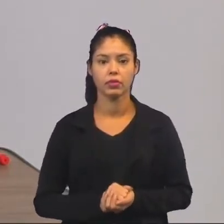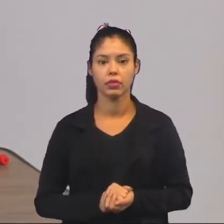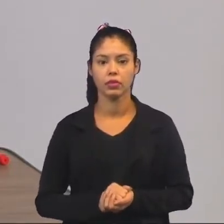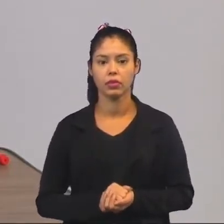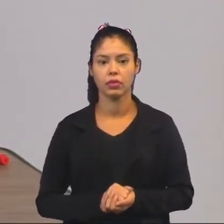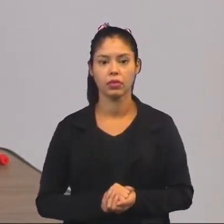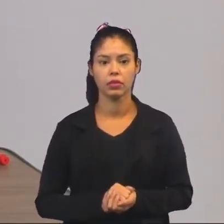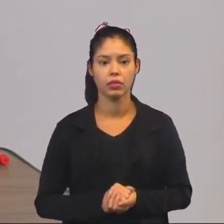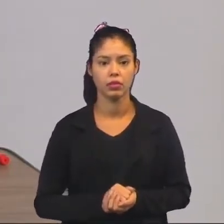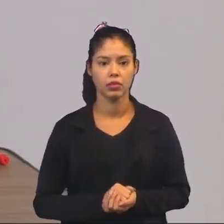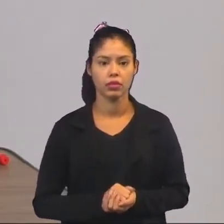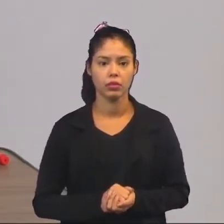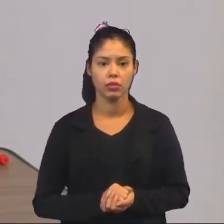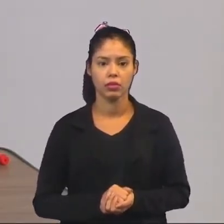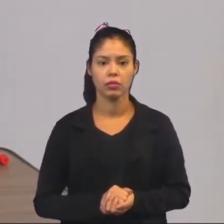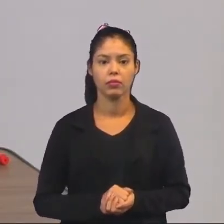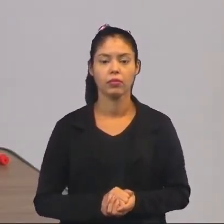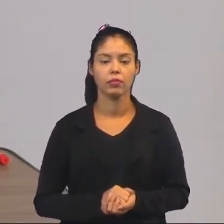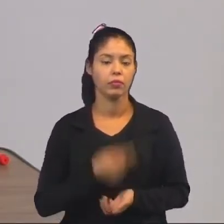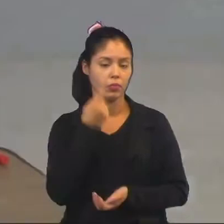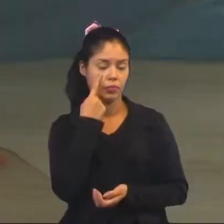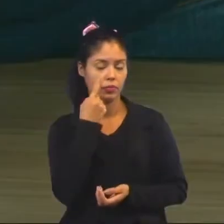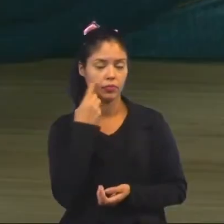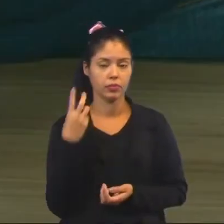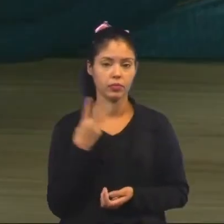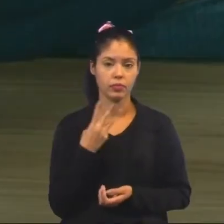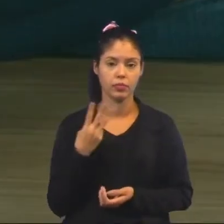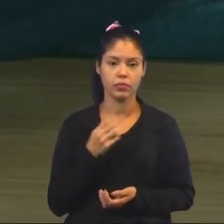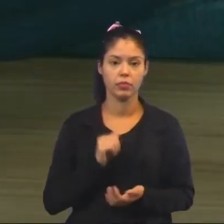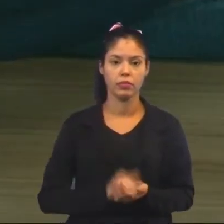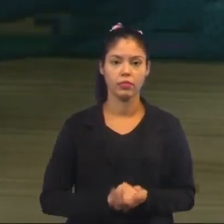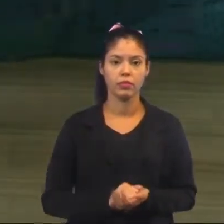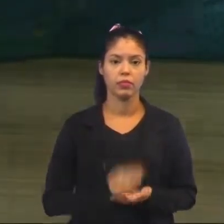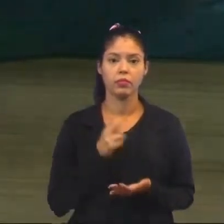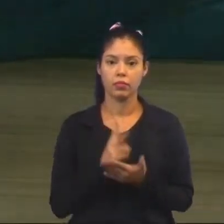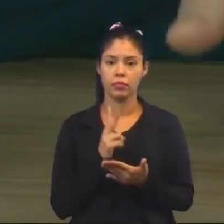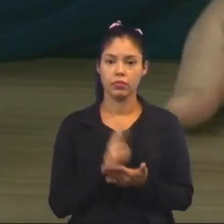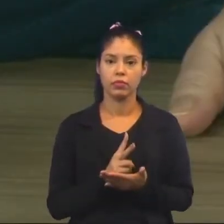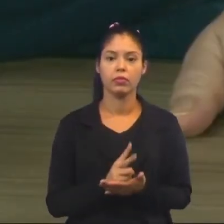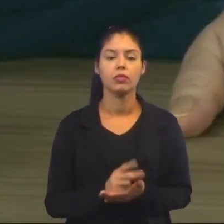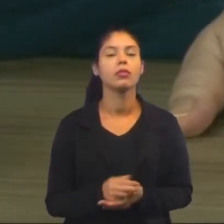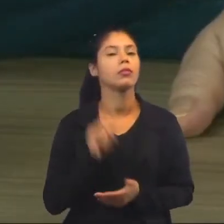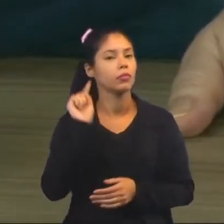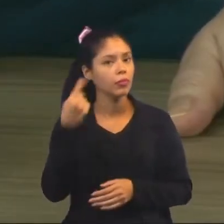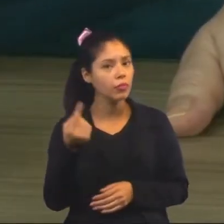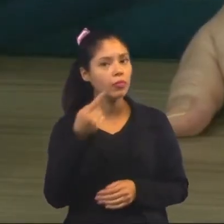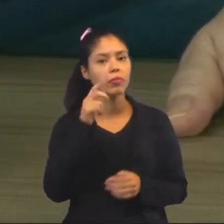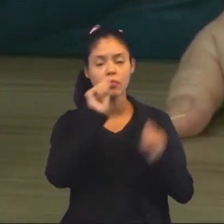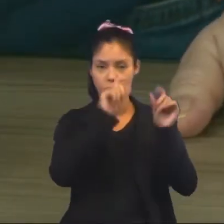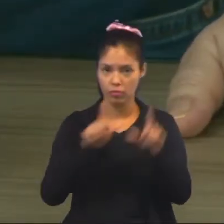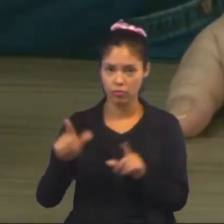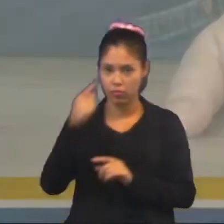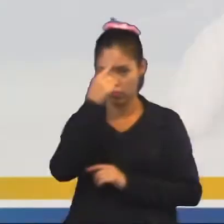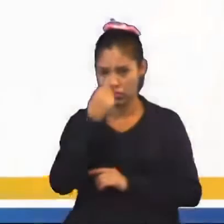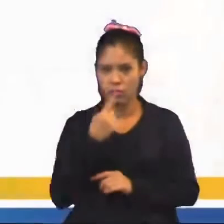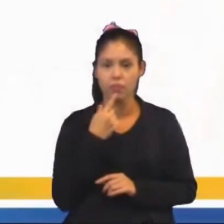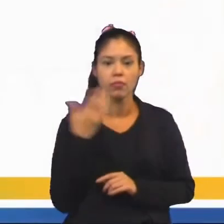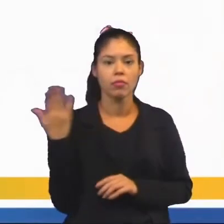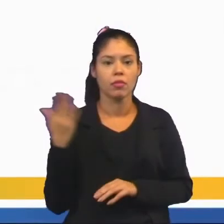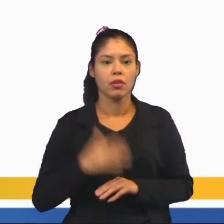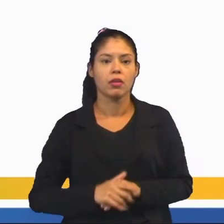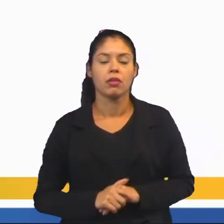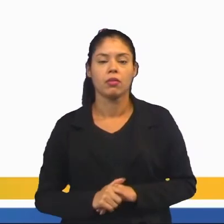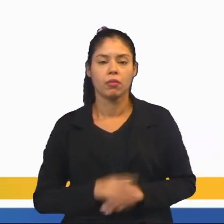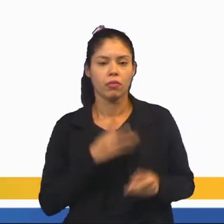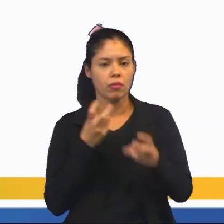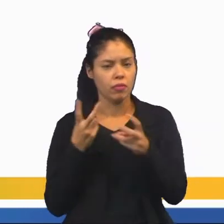Eu posso ir combinando com o 3, olha só. Da mesma forma que está lá na telinha, acompanha lá comigo.